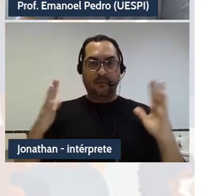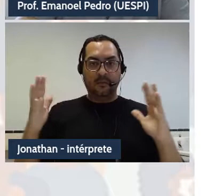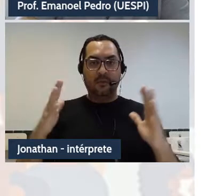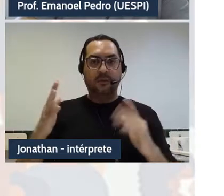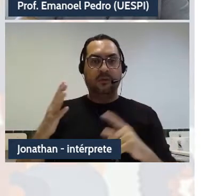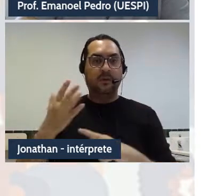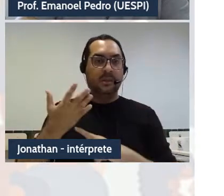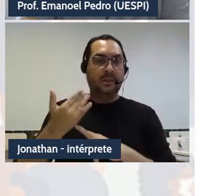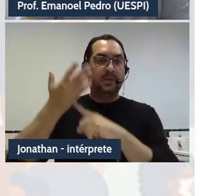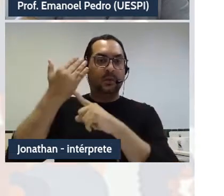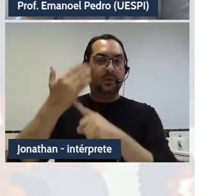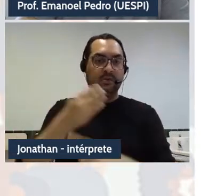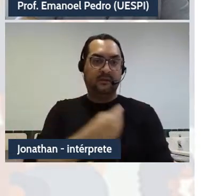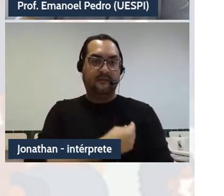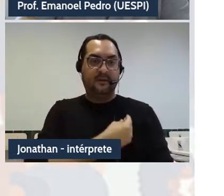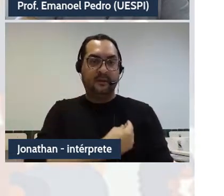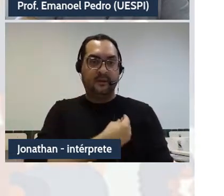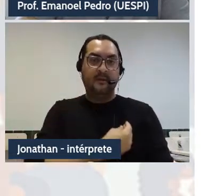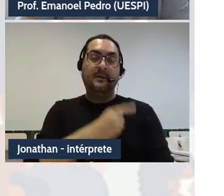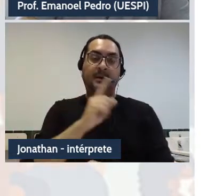Uma Tarefa ao Pensar.